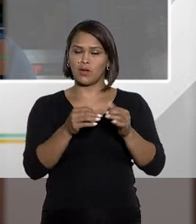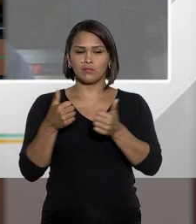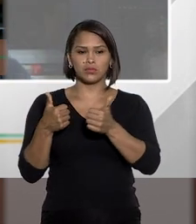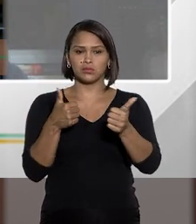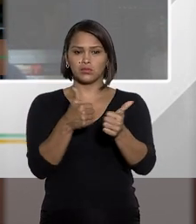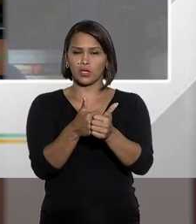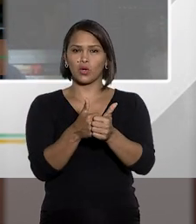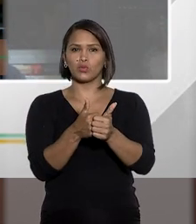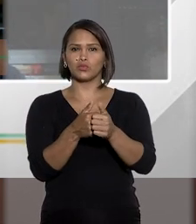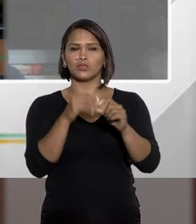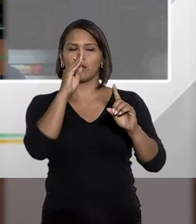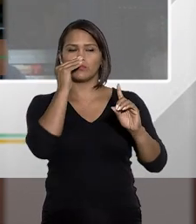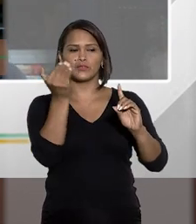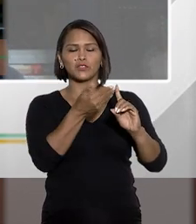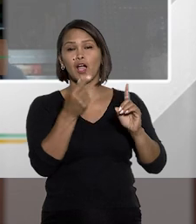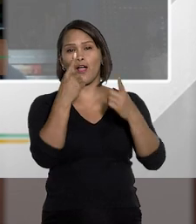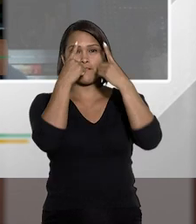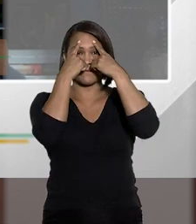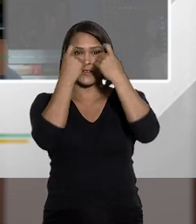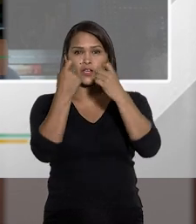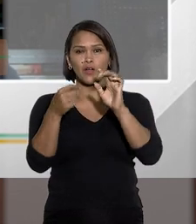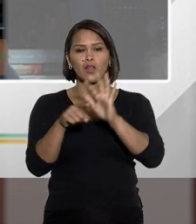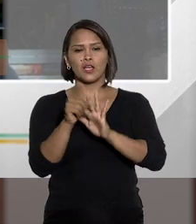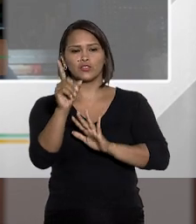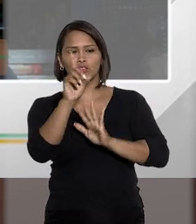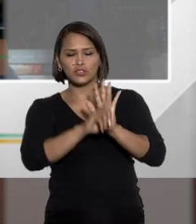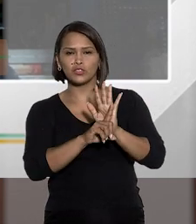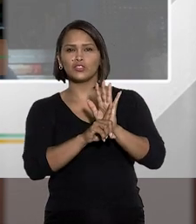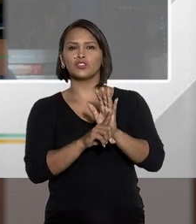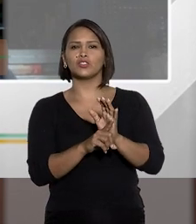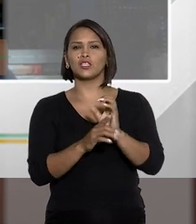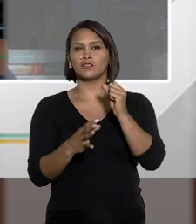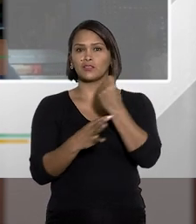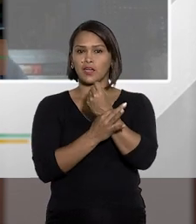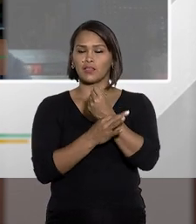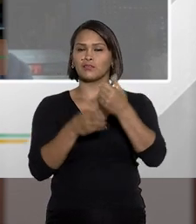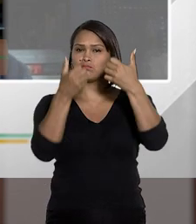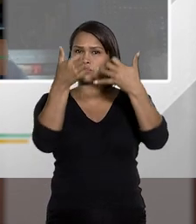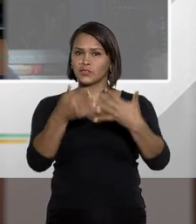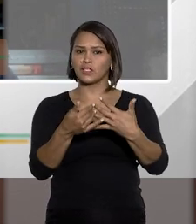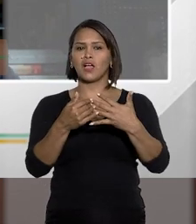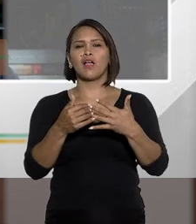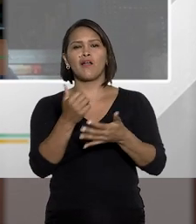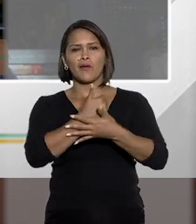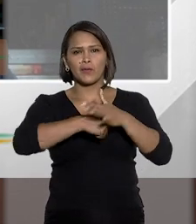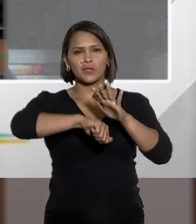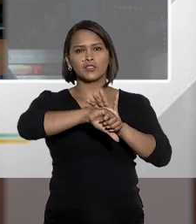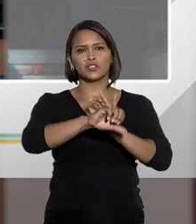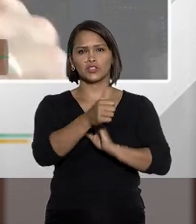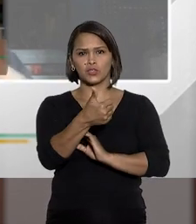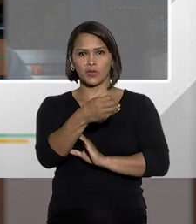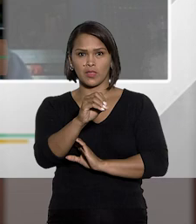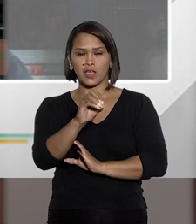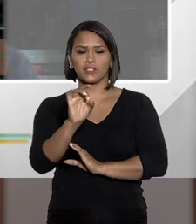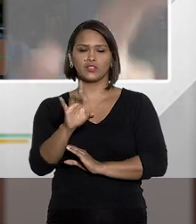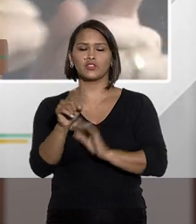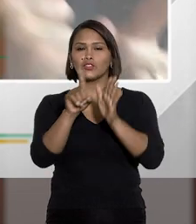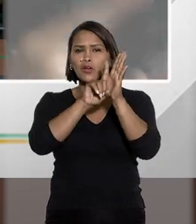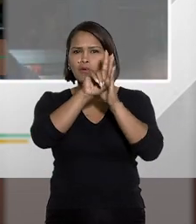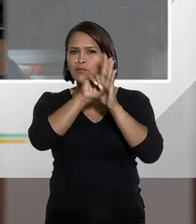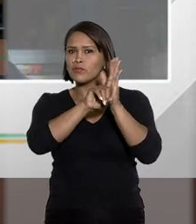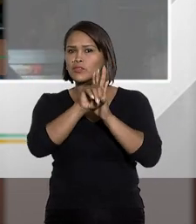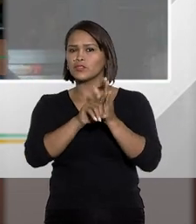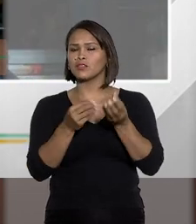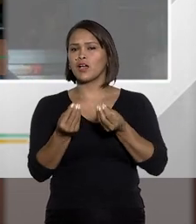então uma condição coercitiva do acusado violando direitos e garantias fundamentais vai configurar o crime do artigo 10, sendo que só fala